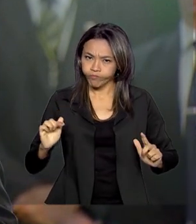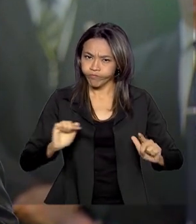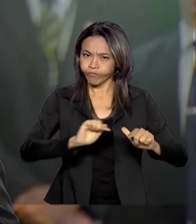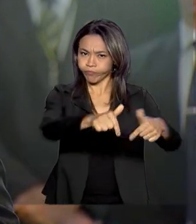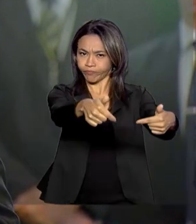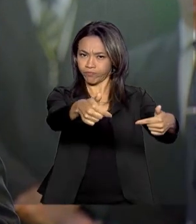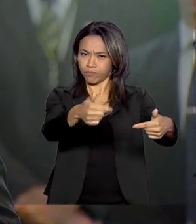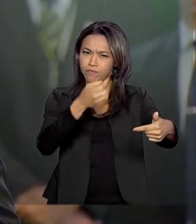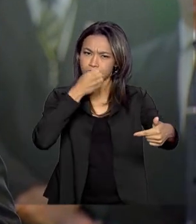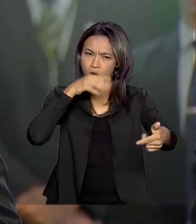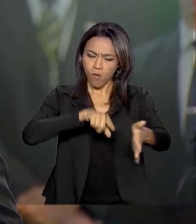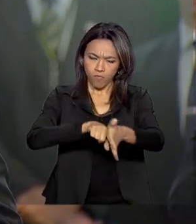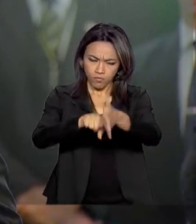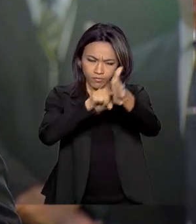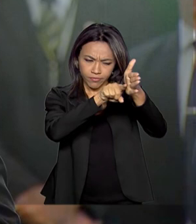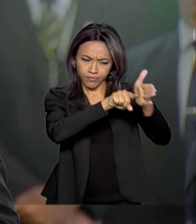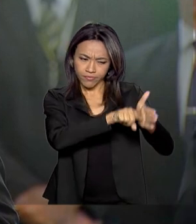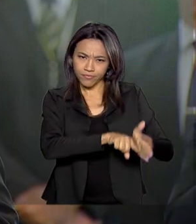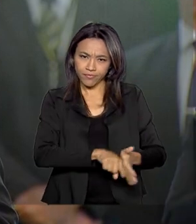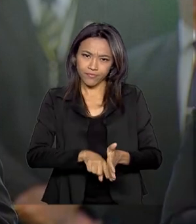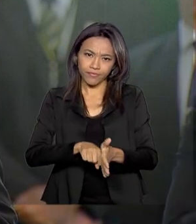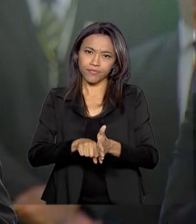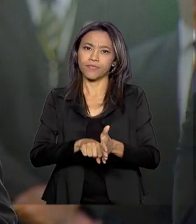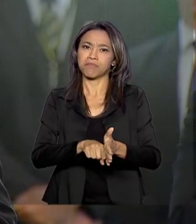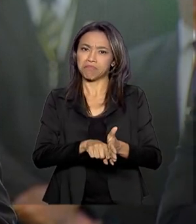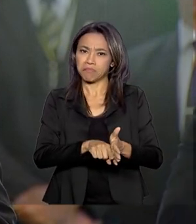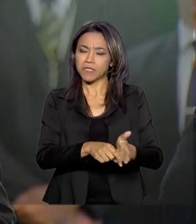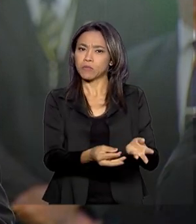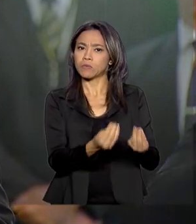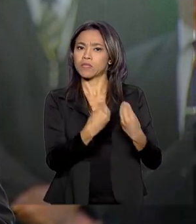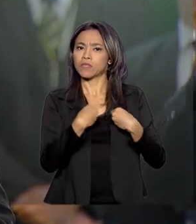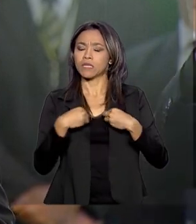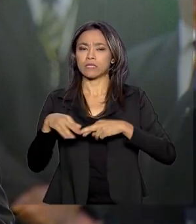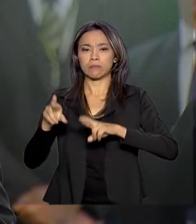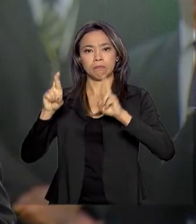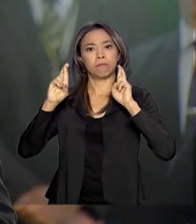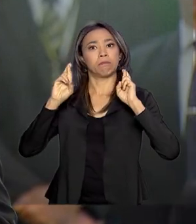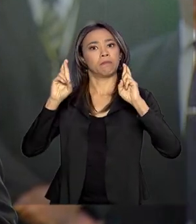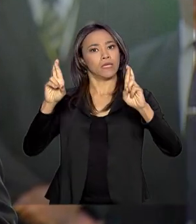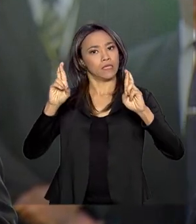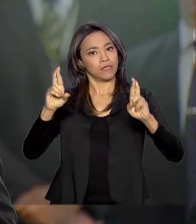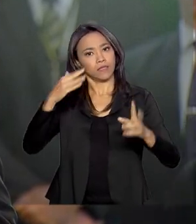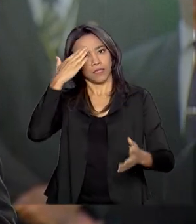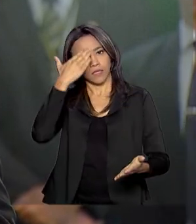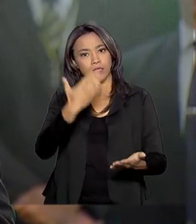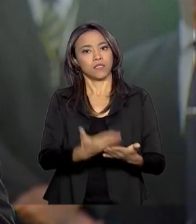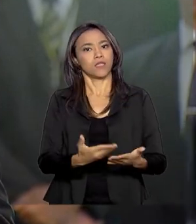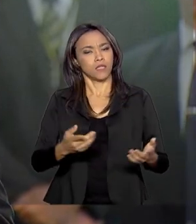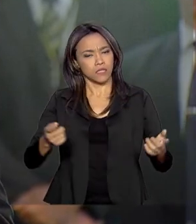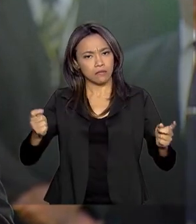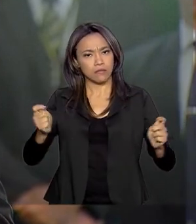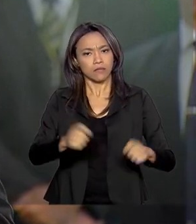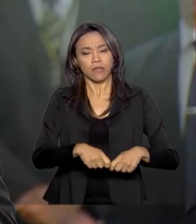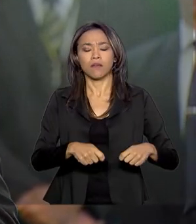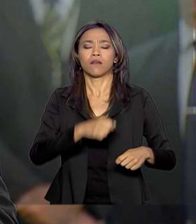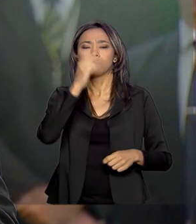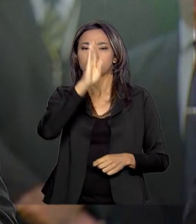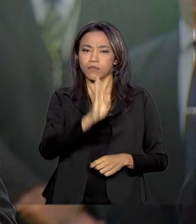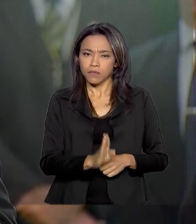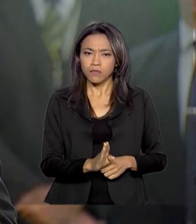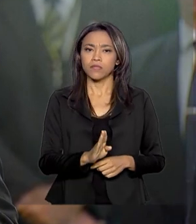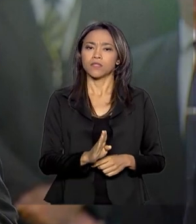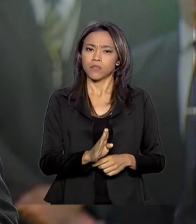boa investigação, nos traz esperança e crença que o Brasil pode realmente